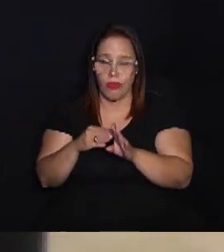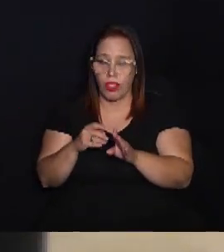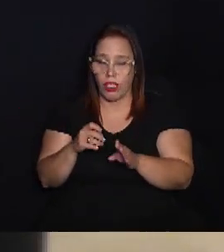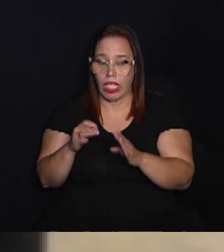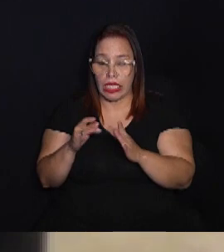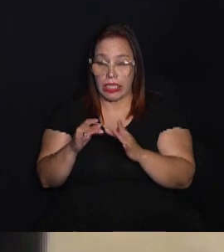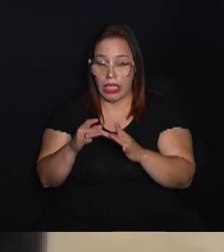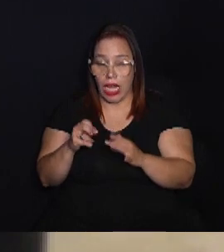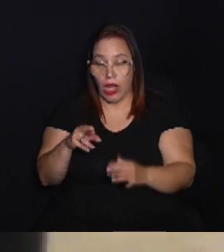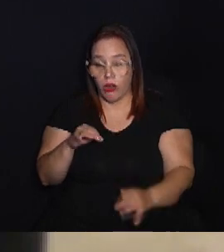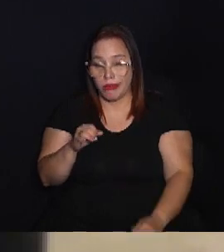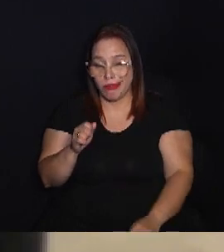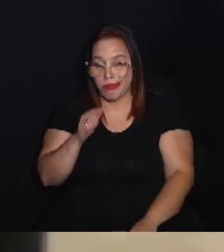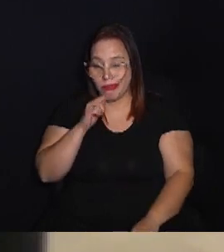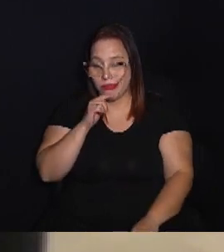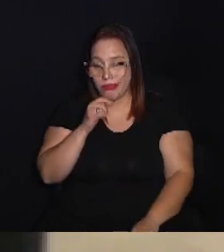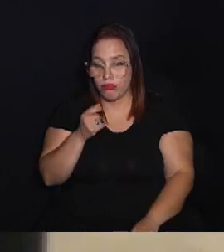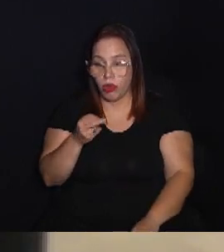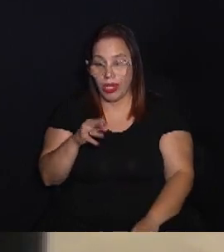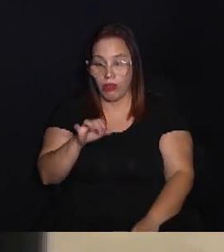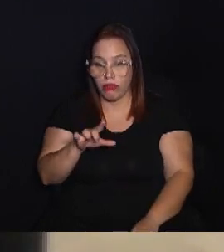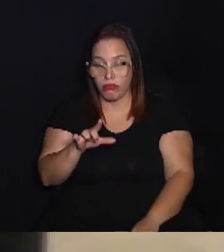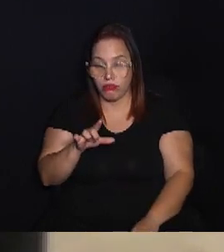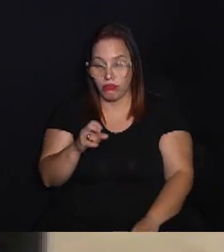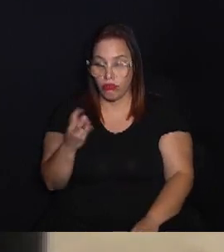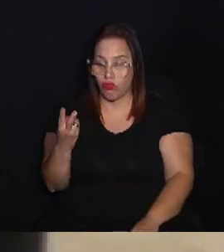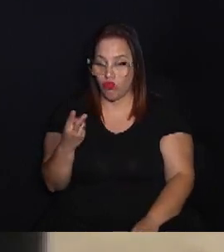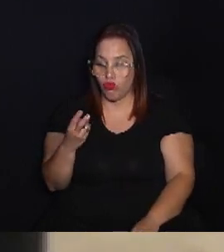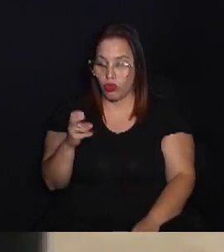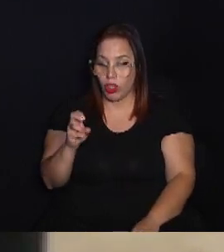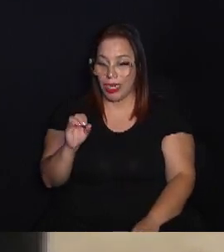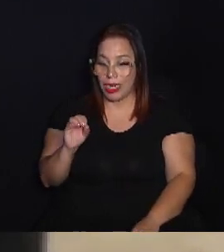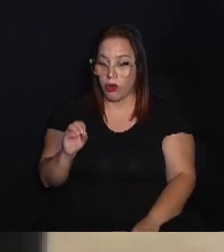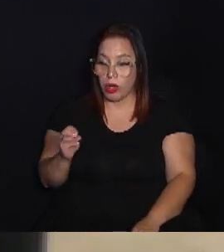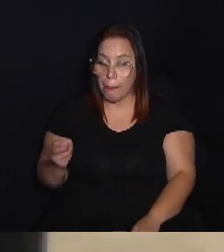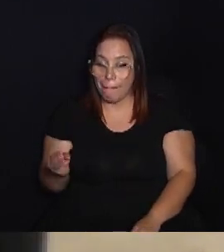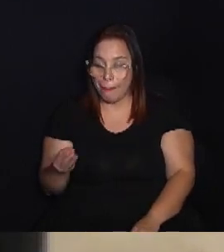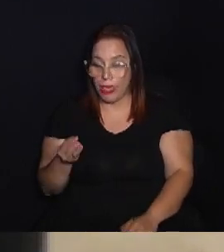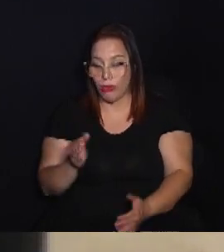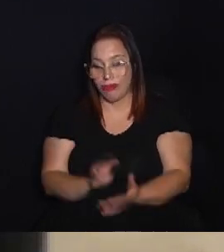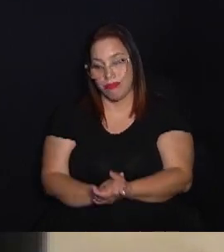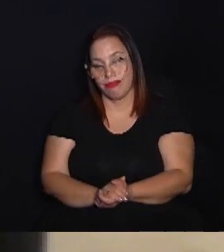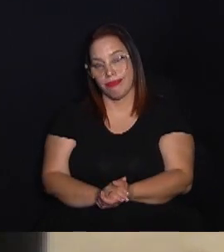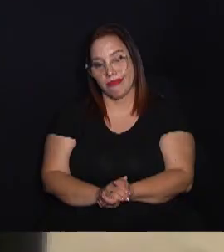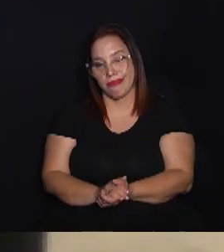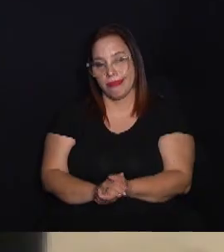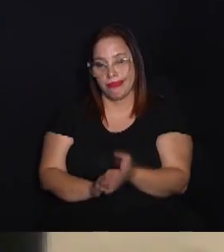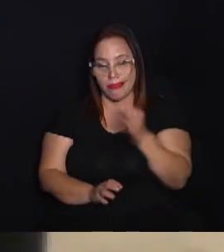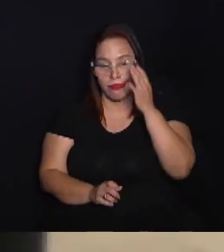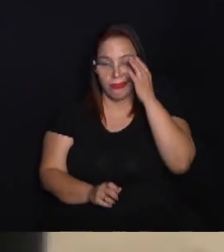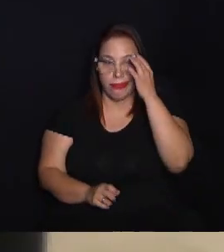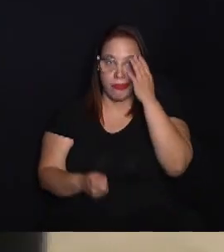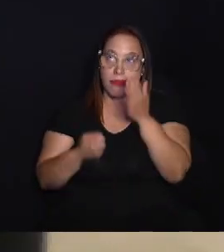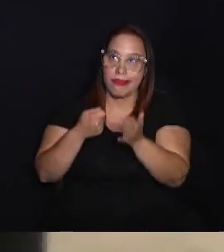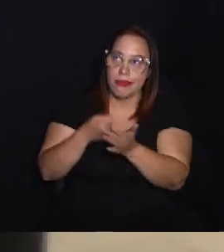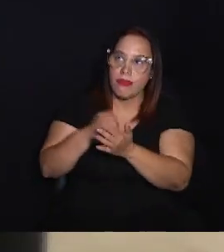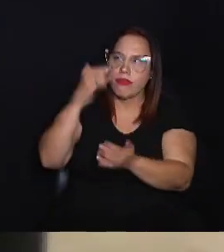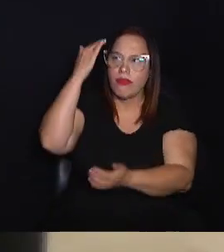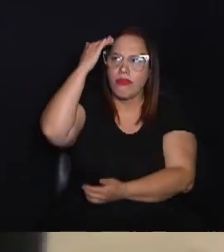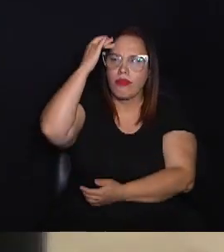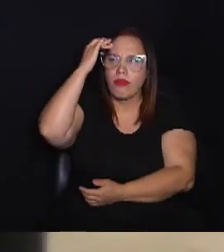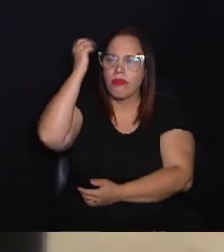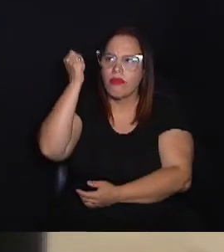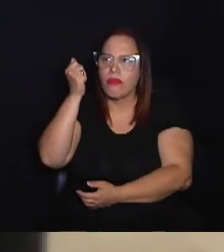potável. Então, a gente está falando de mais de 2 bilhões de pessoas. Só no Brasil, 50 milhões de pessoas. Então, efetivamente, a gente